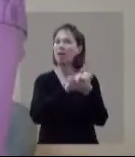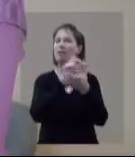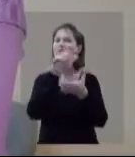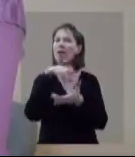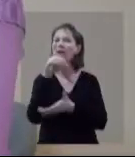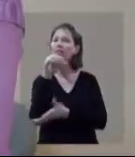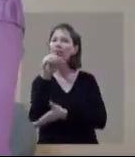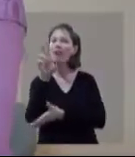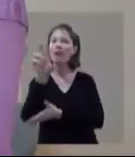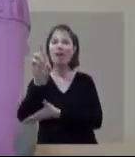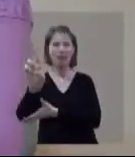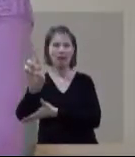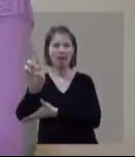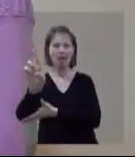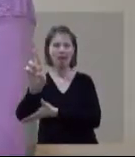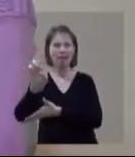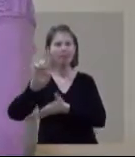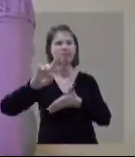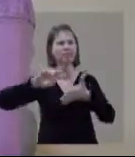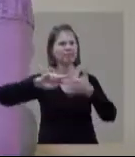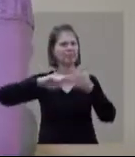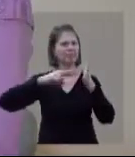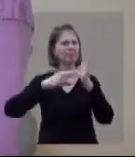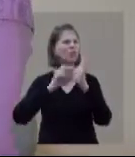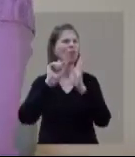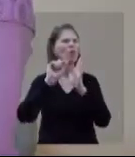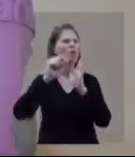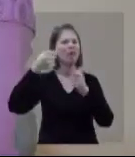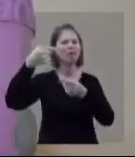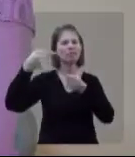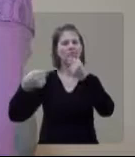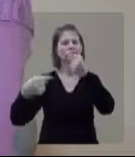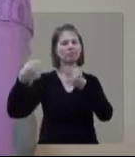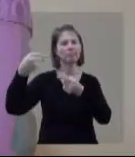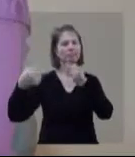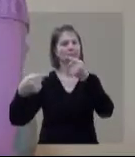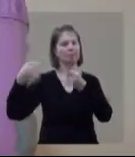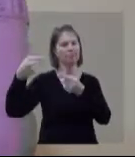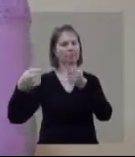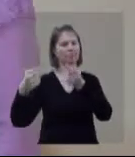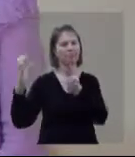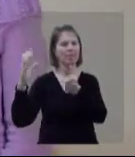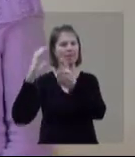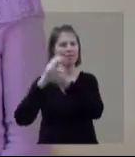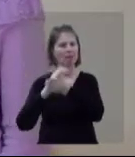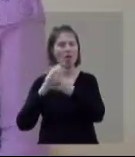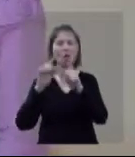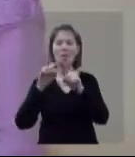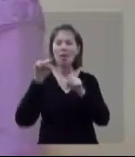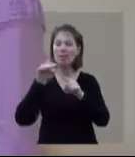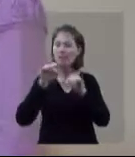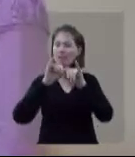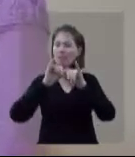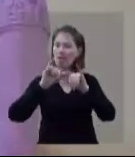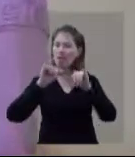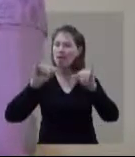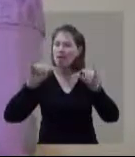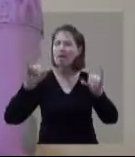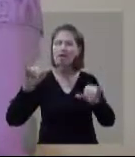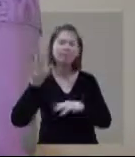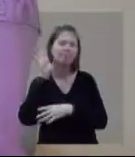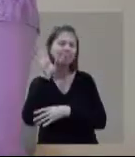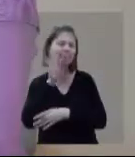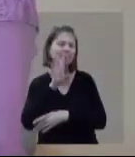para os casais, DR. DR é uma palavra que nós homens não gostamos muito. Mas esse programa está sensacional.